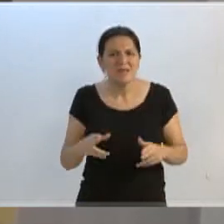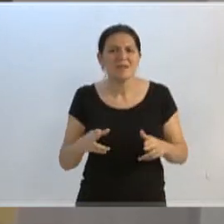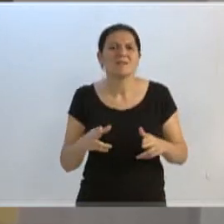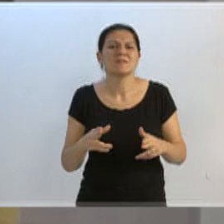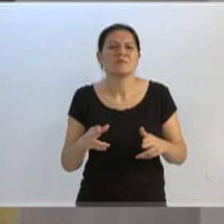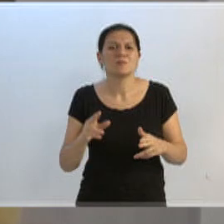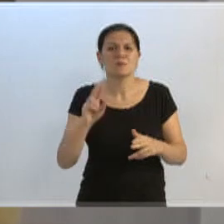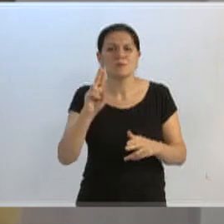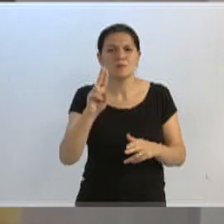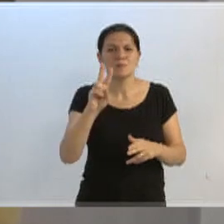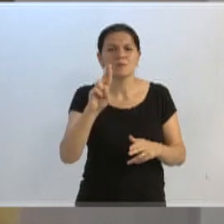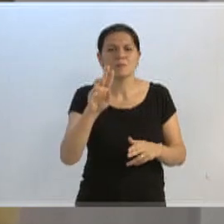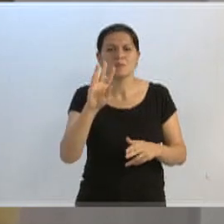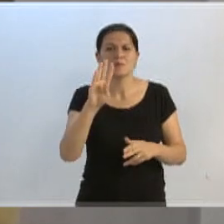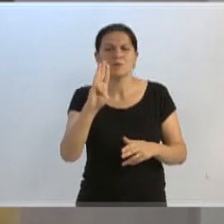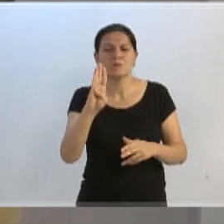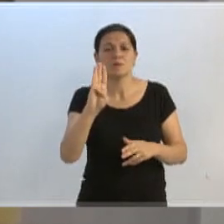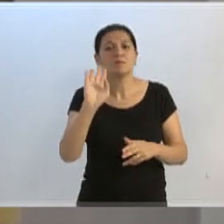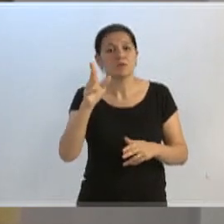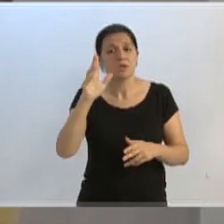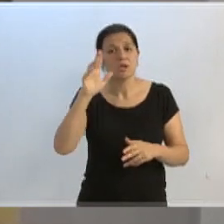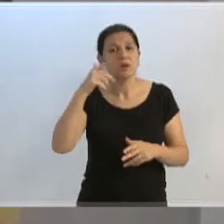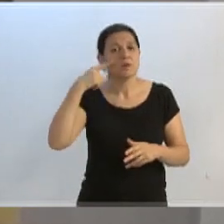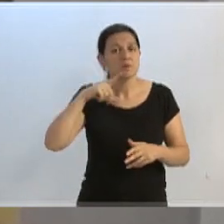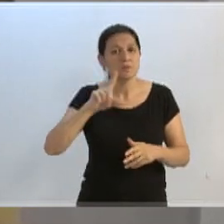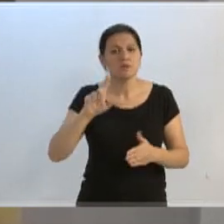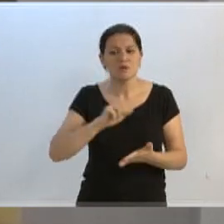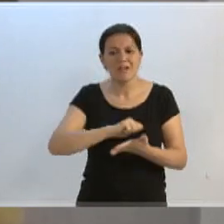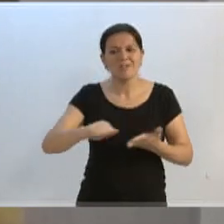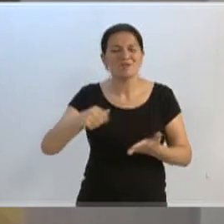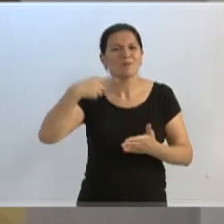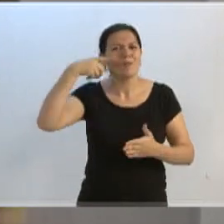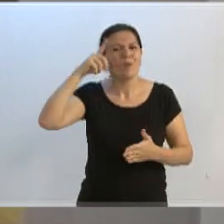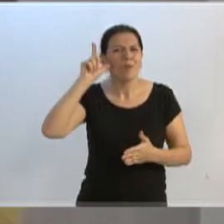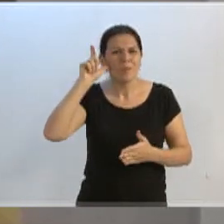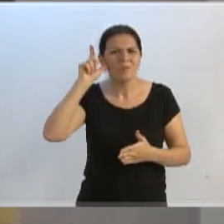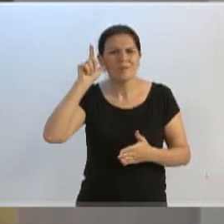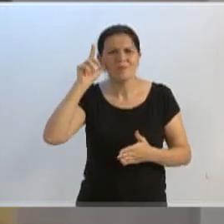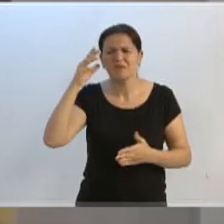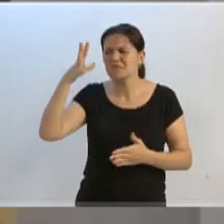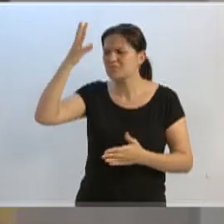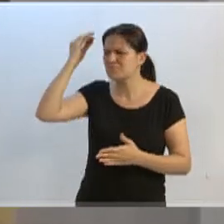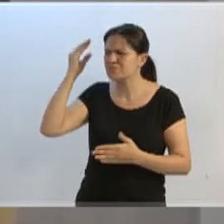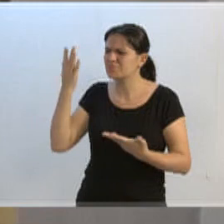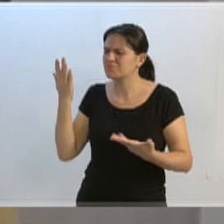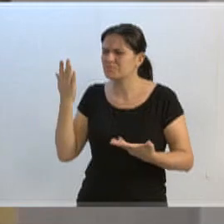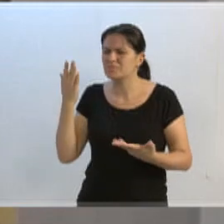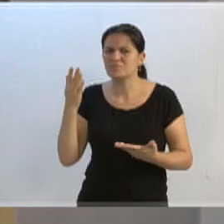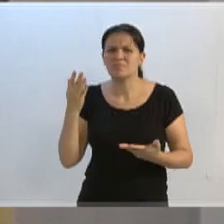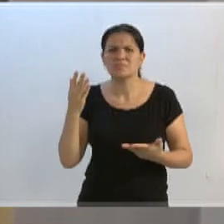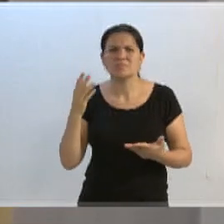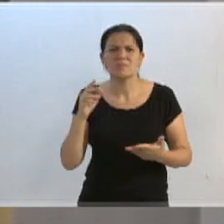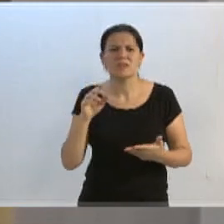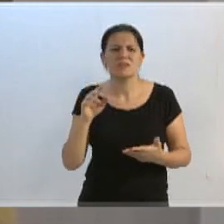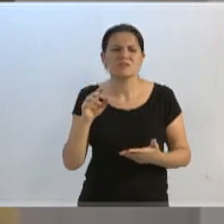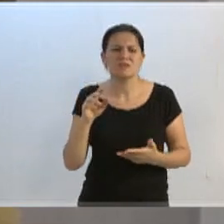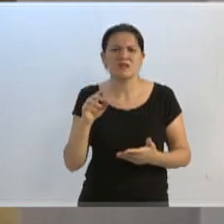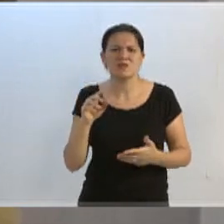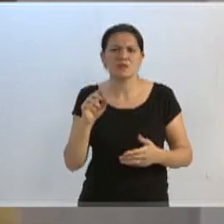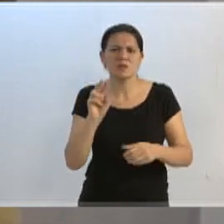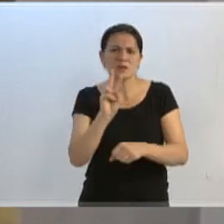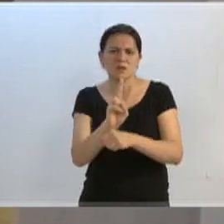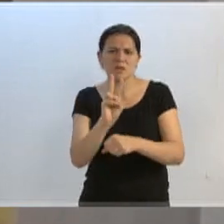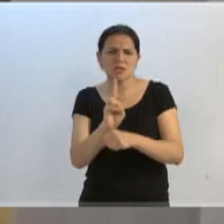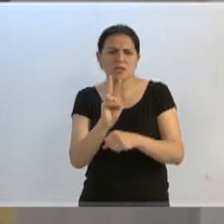da URB, foi agora resolvido, parece que foi assinado já ontem, se eu não me engano, o líder do governo, onde foi colocado, a questão dos zeladores é importante para as